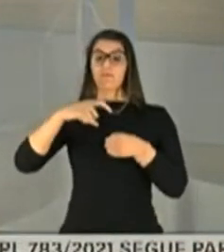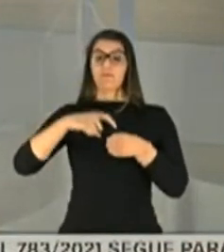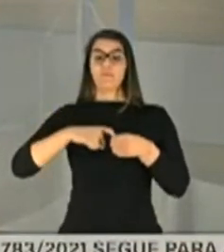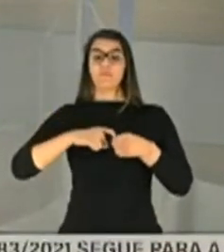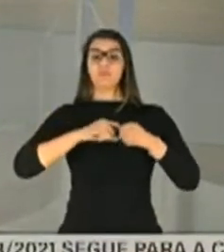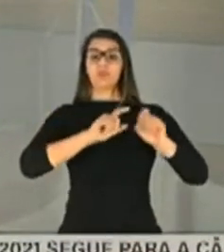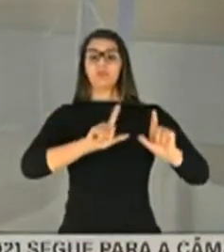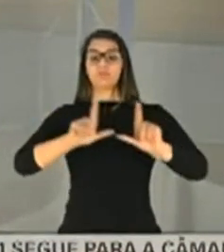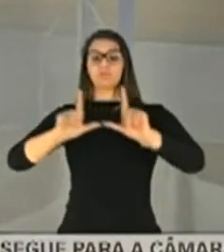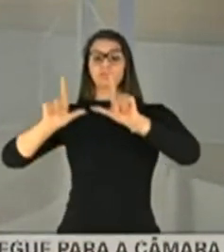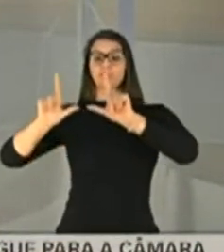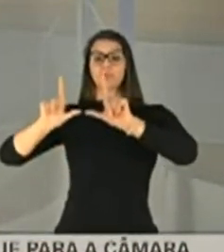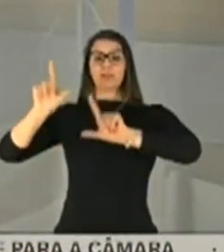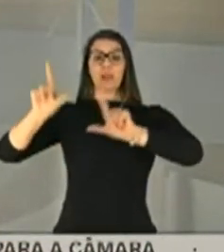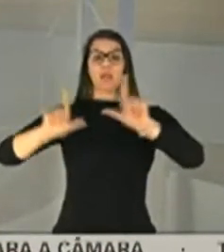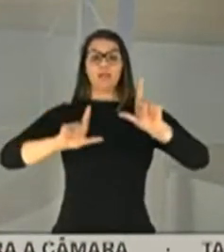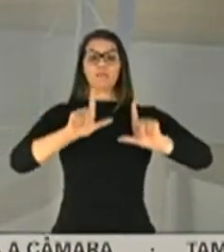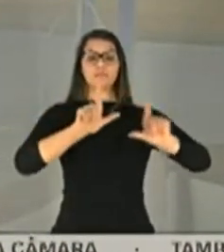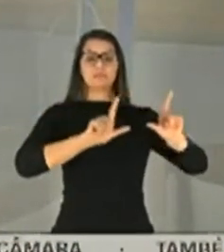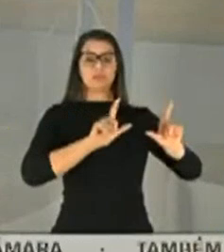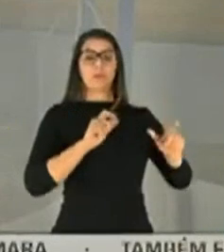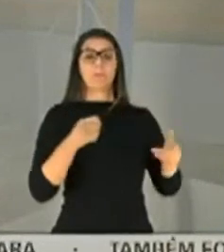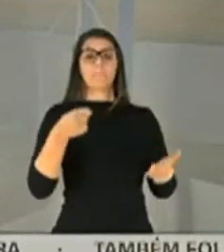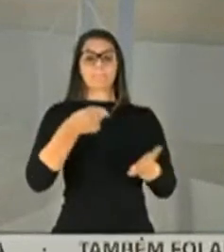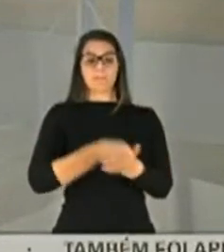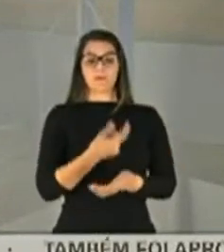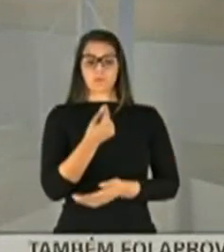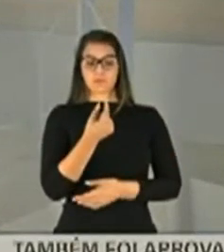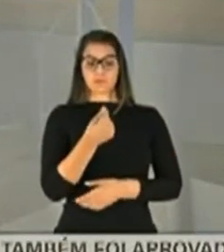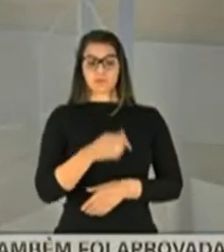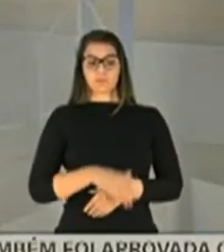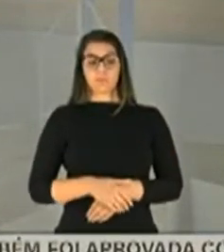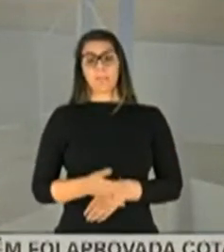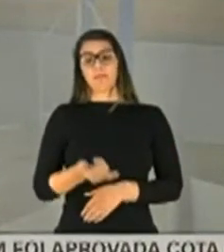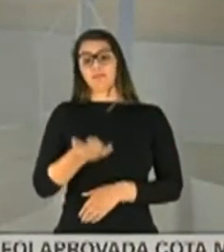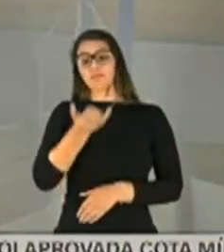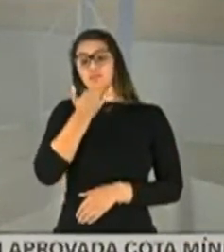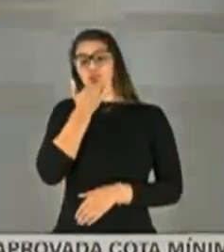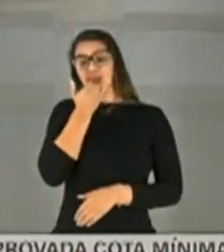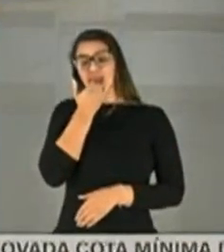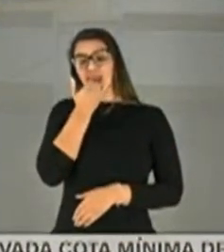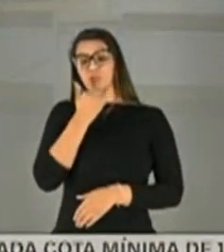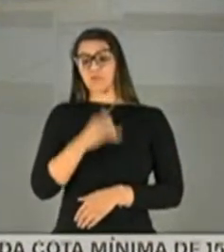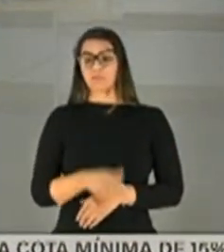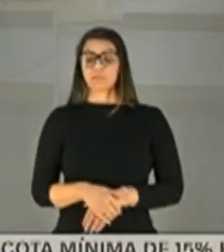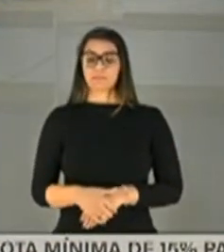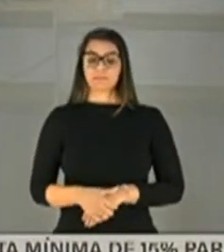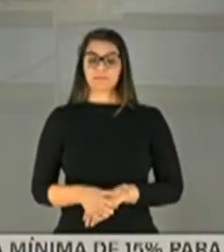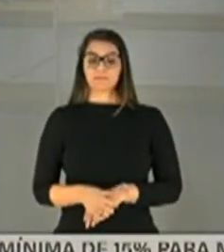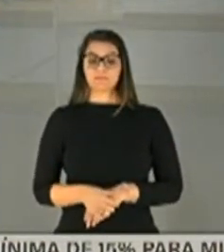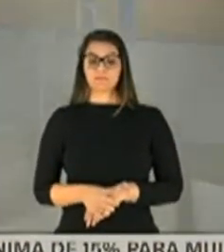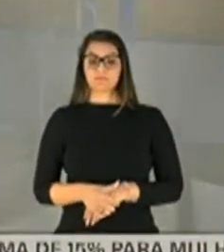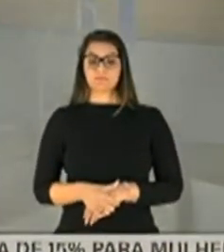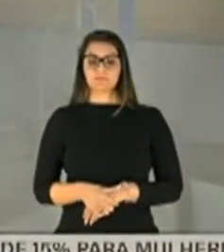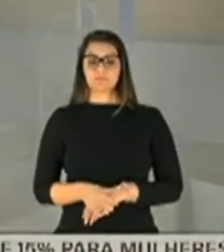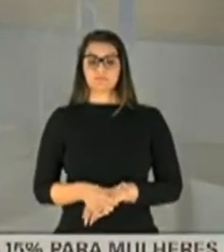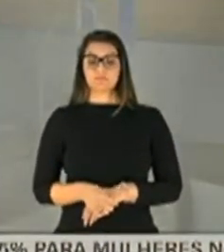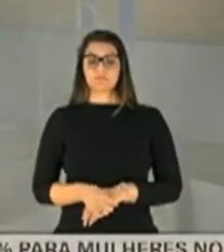eleitoral paga com esse dinheiro do Me permita subscrever o voto seu também. Perfeito, perfeito.